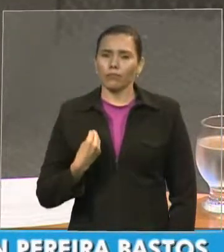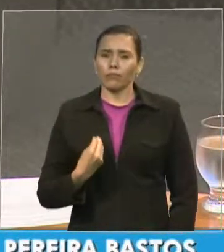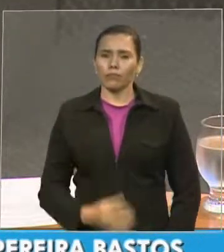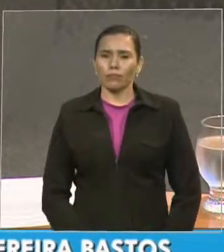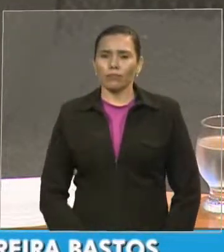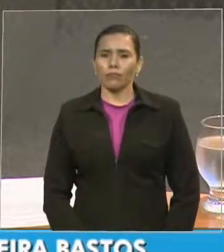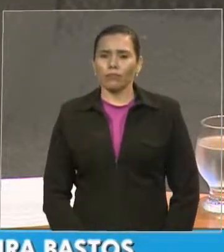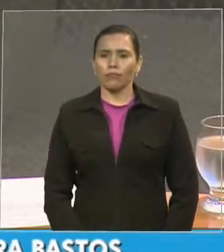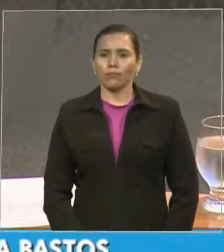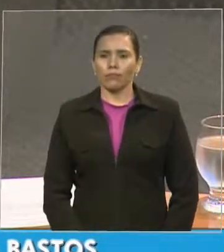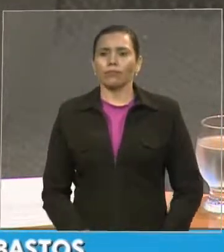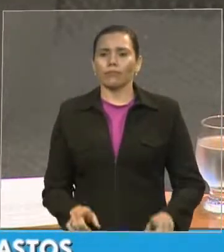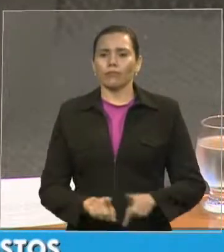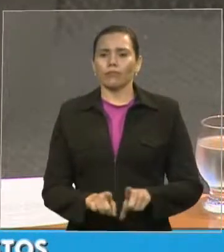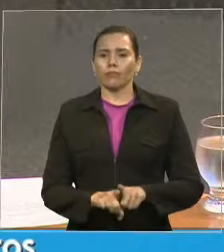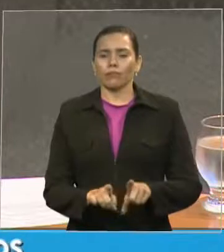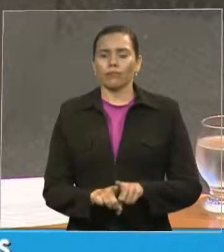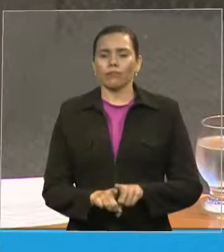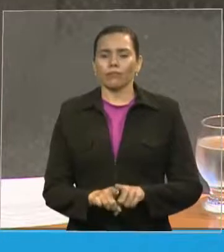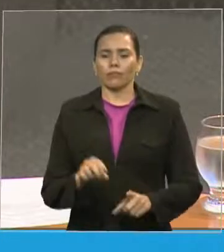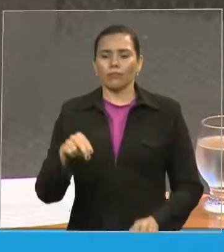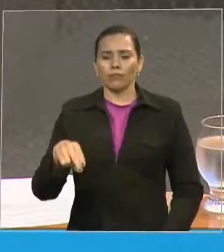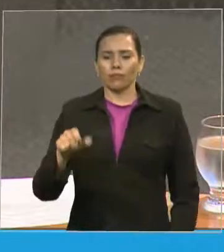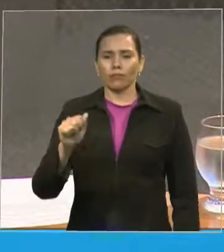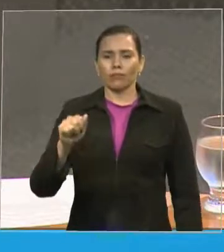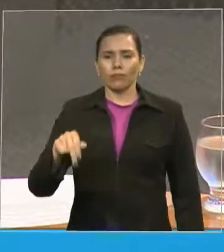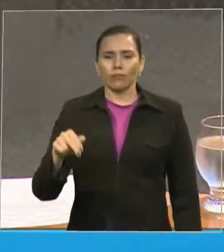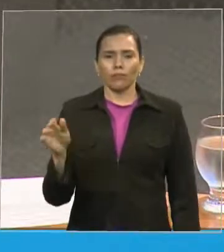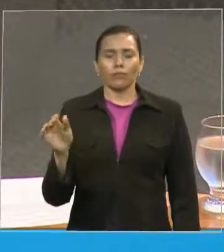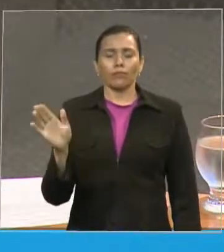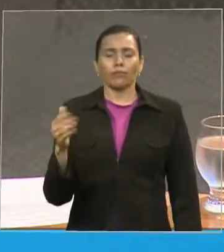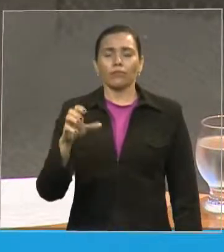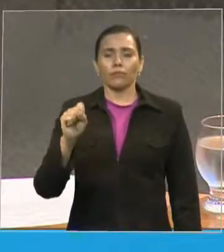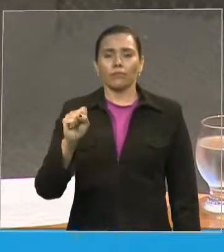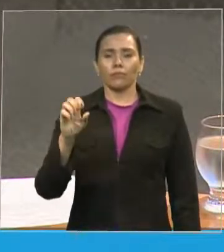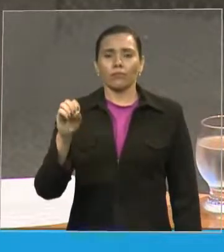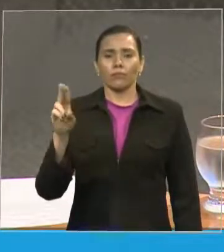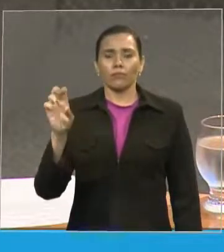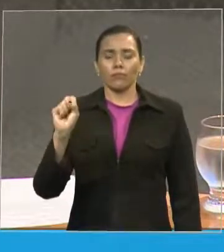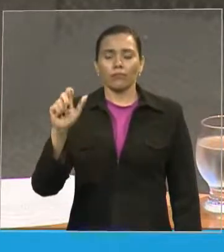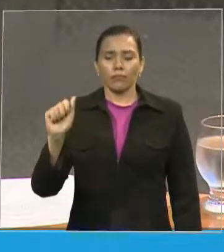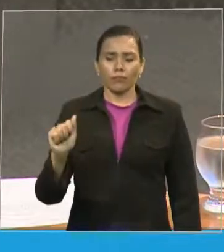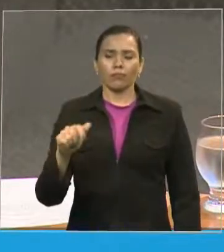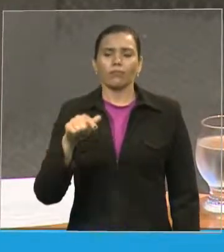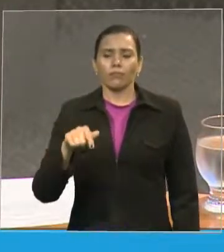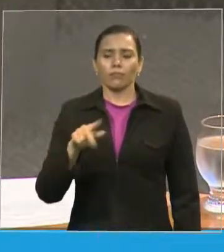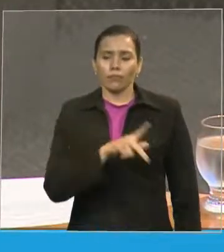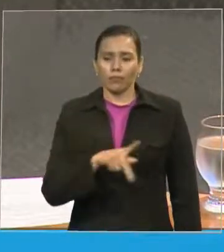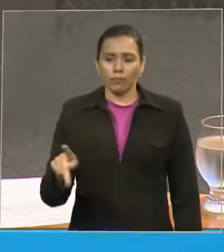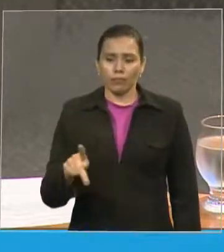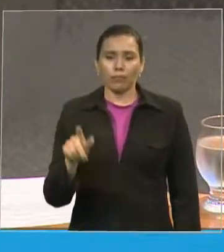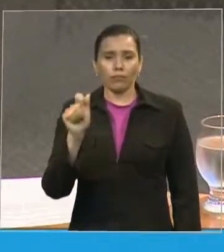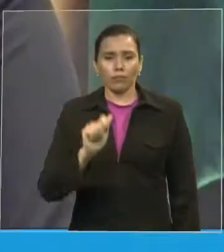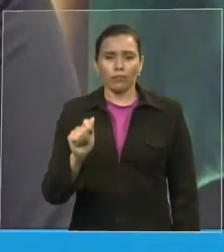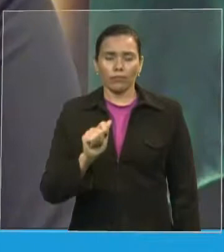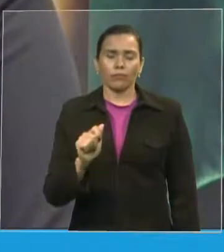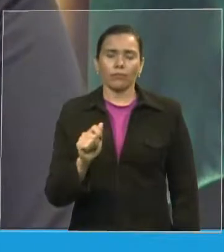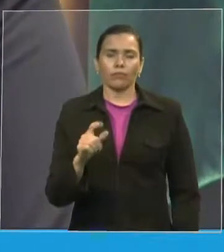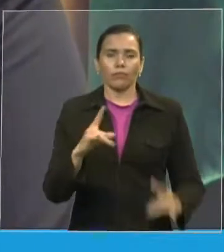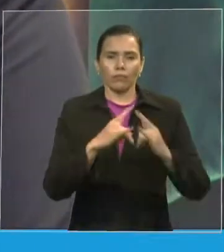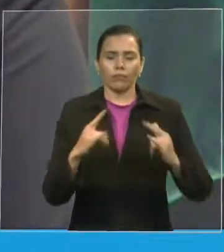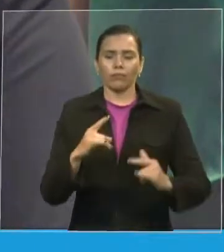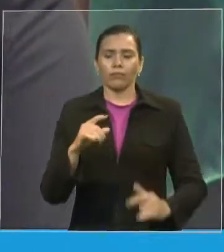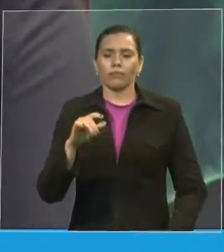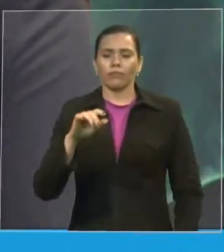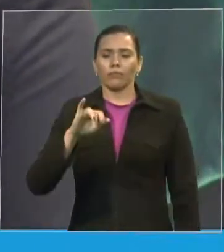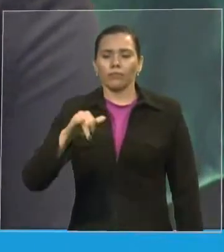O senhor Anan Sousa, presidente da Fundação Josué Monteiro e ex-deputado estadual, muito obrigado também pela sua